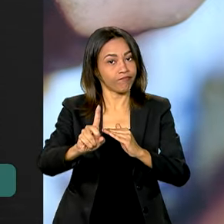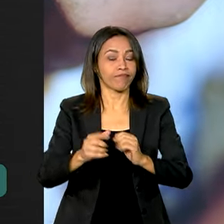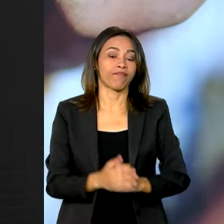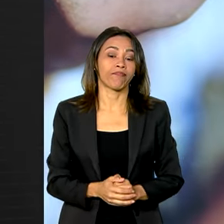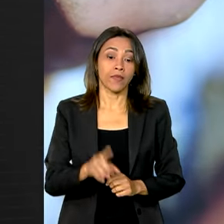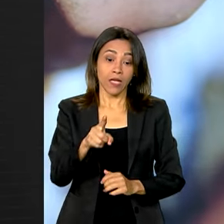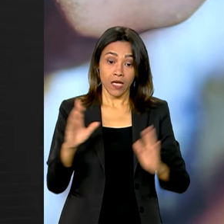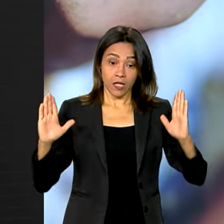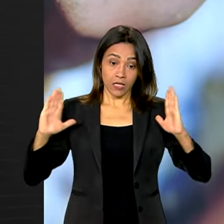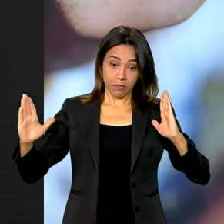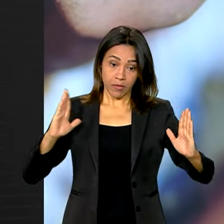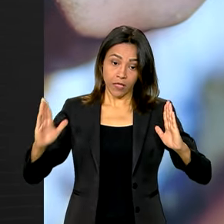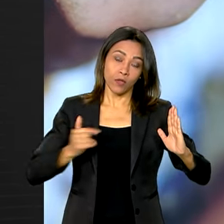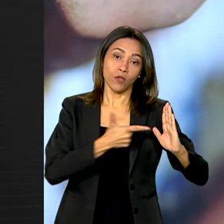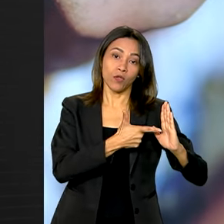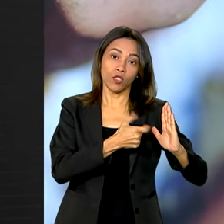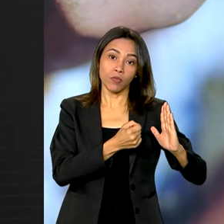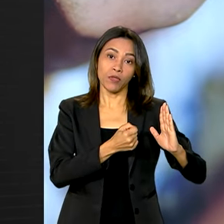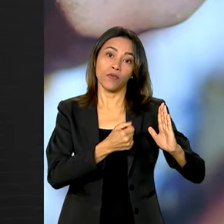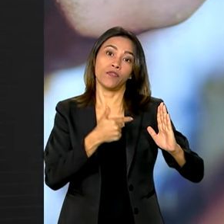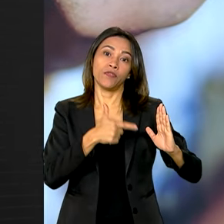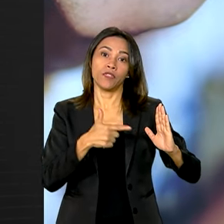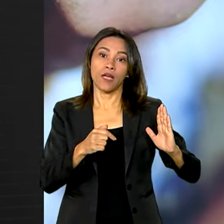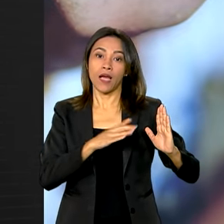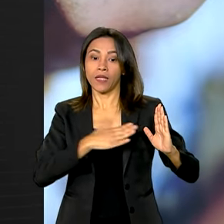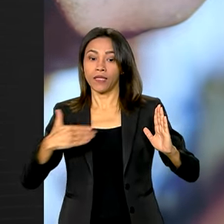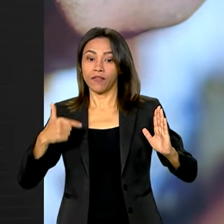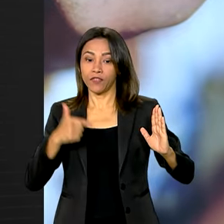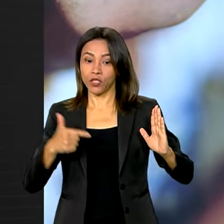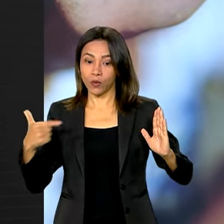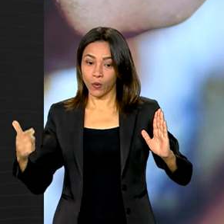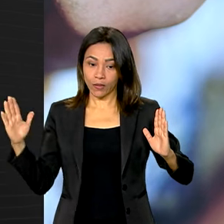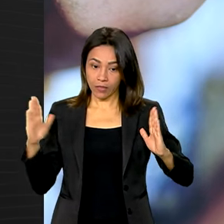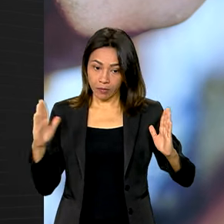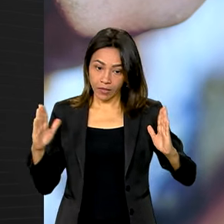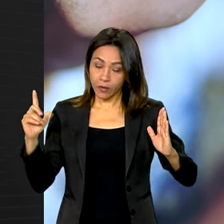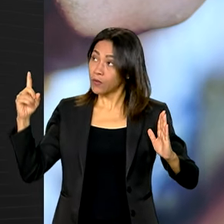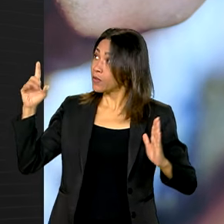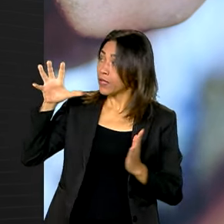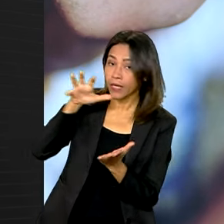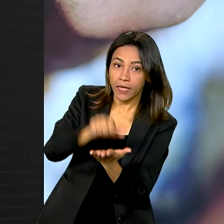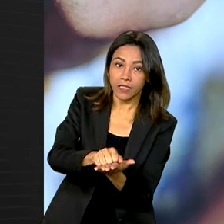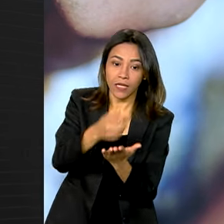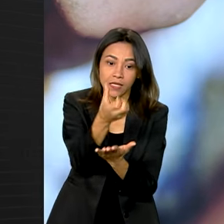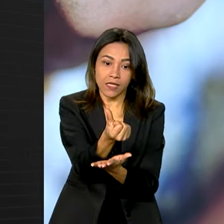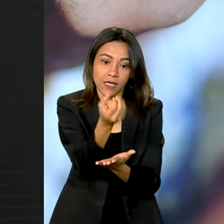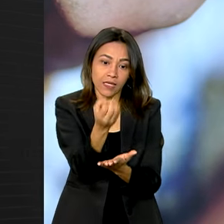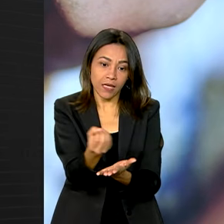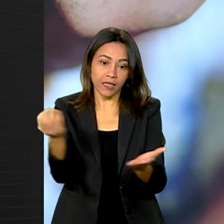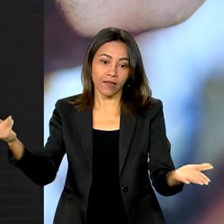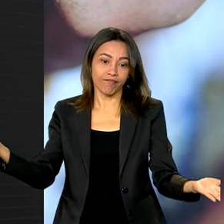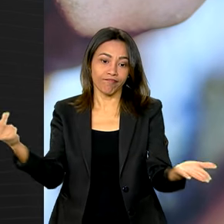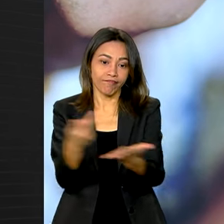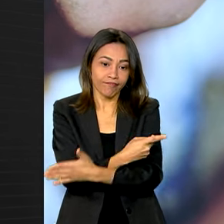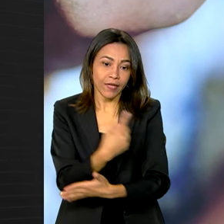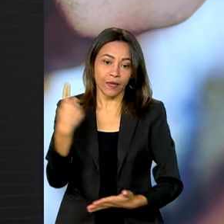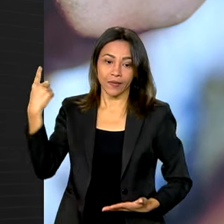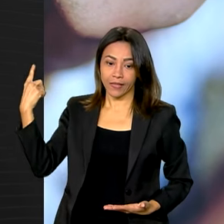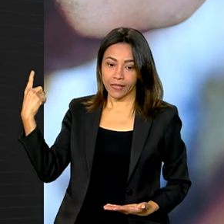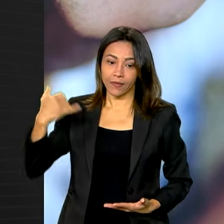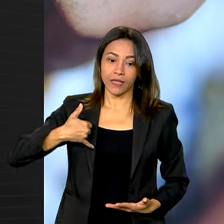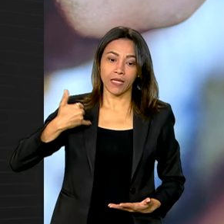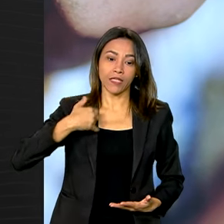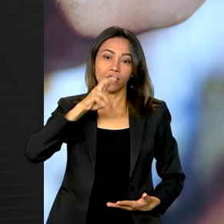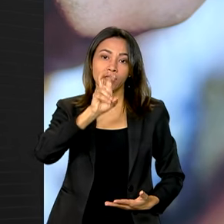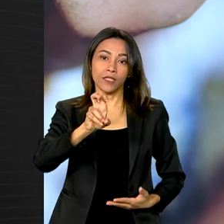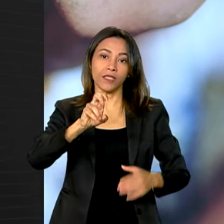2022, foram registrados mais de 60 mil casos relacionados ao trabalho de crianças e adolescentes de 5